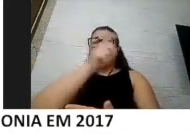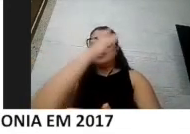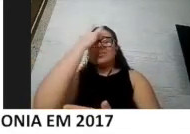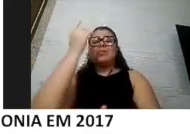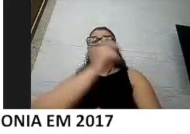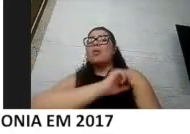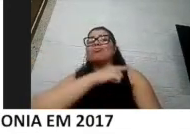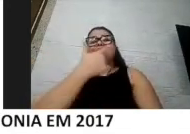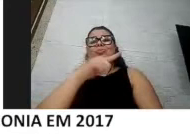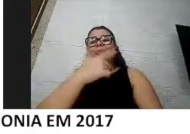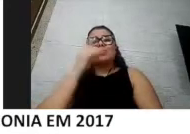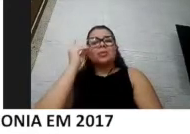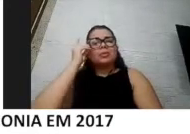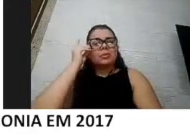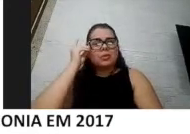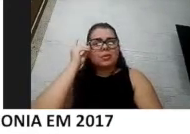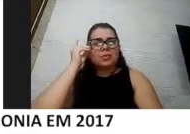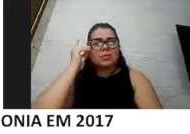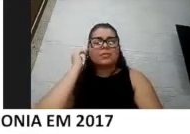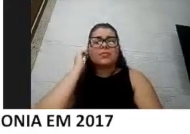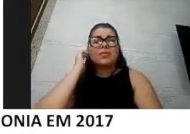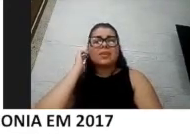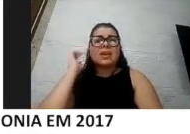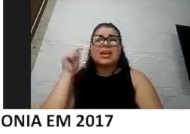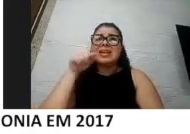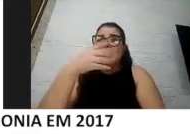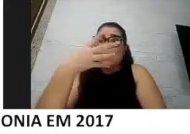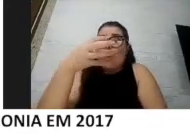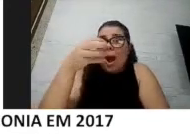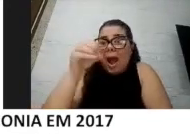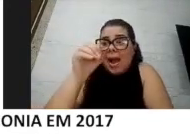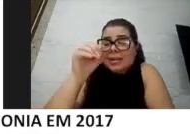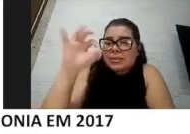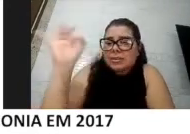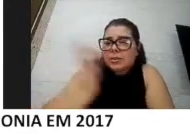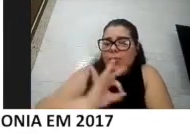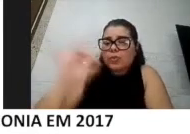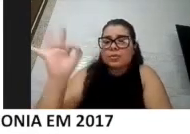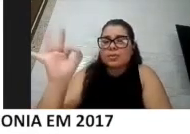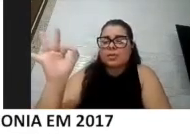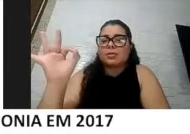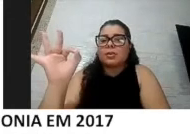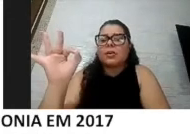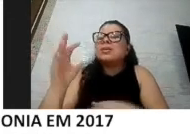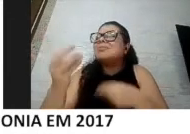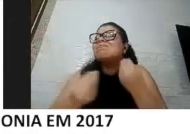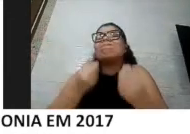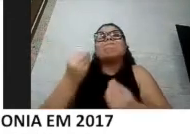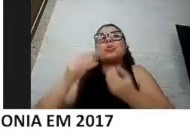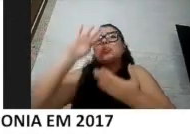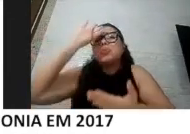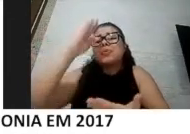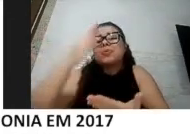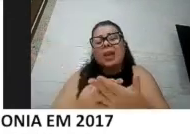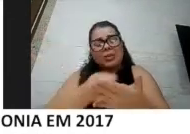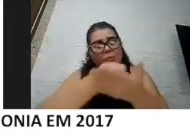E isso é para 40% desses dados dessa planilha. Então, como é que a gente vai confiar, como é